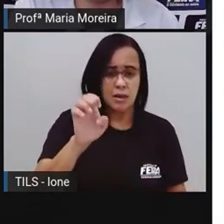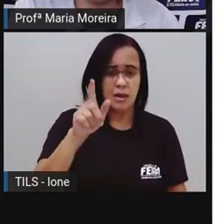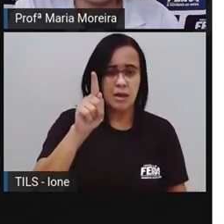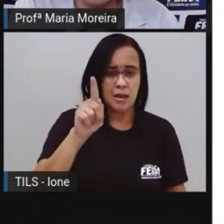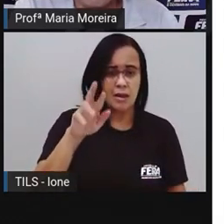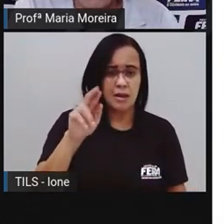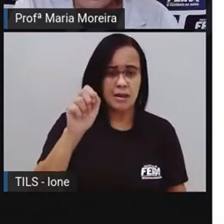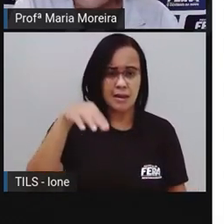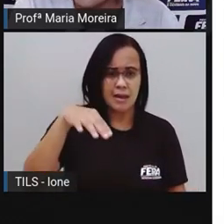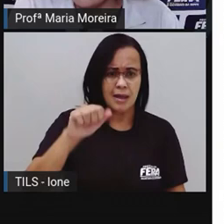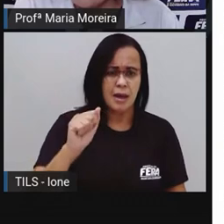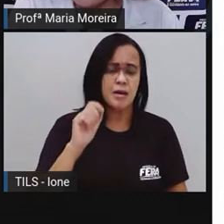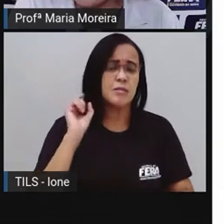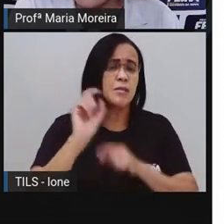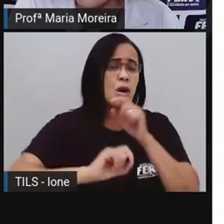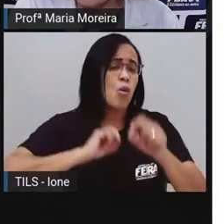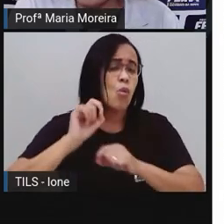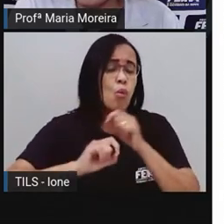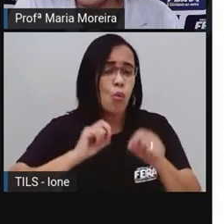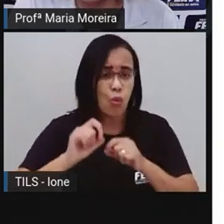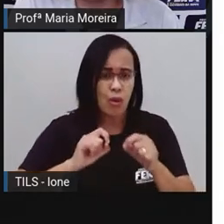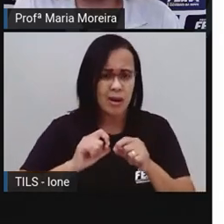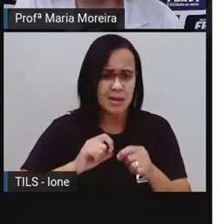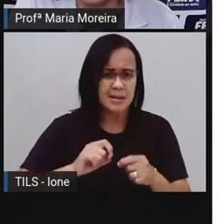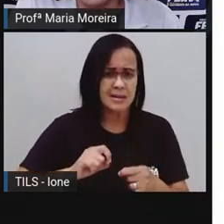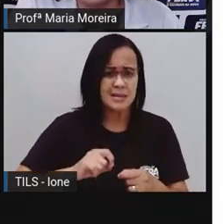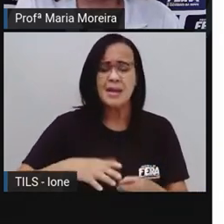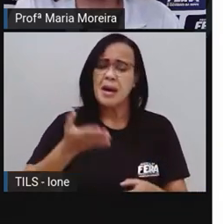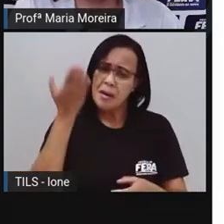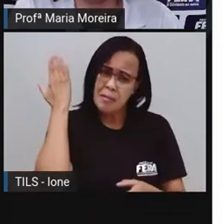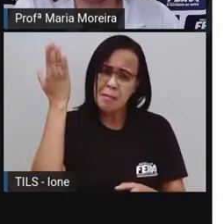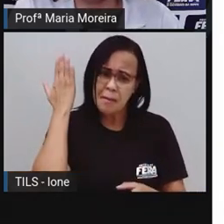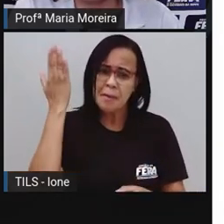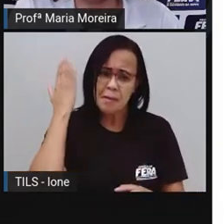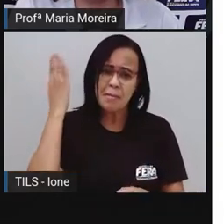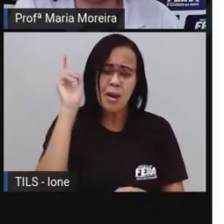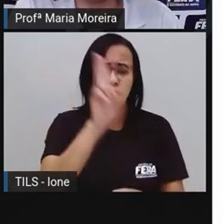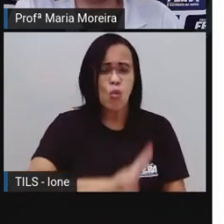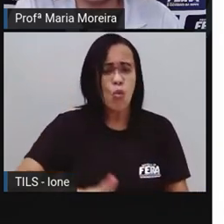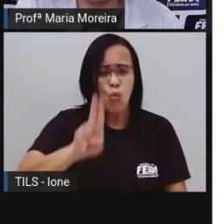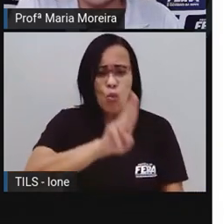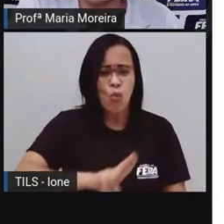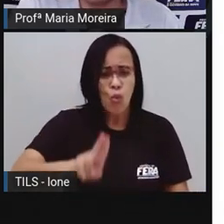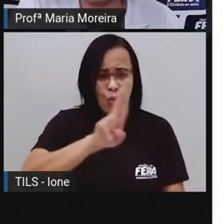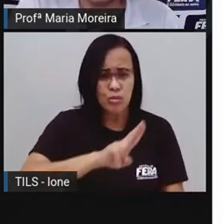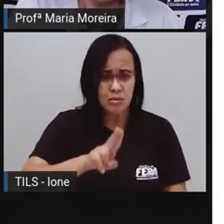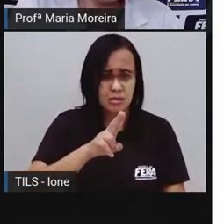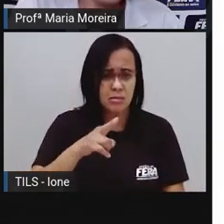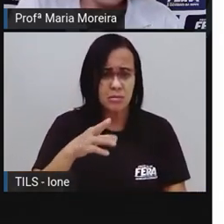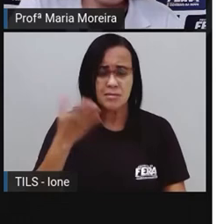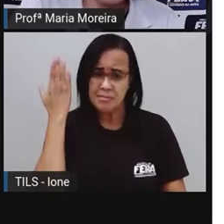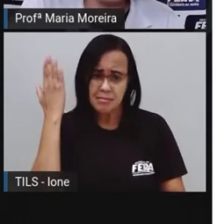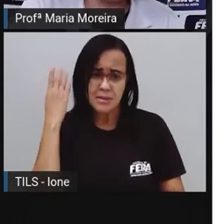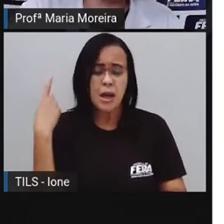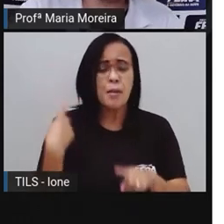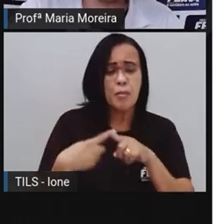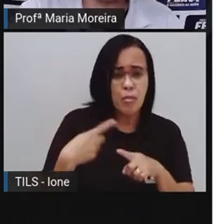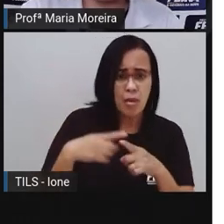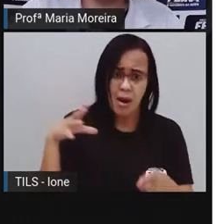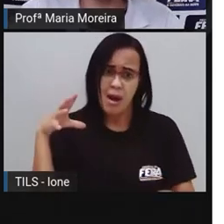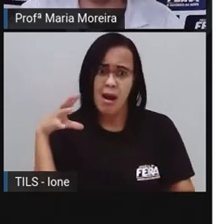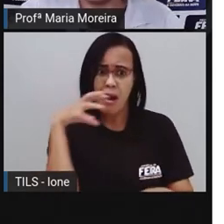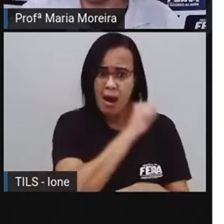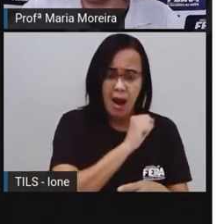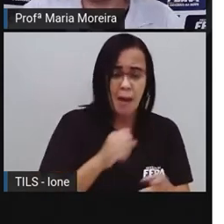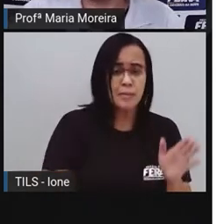telégrafo. Lembra do telégrafo? Que chega rapidamente ao destinatário. Antigamente, quando se